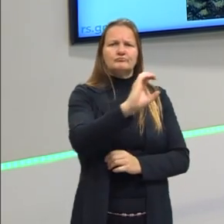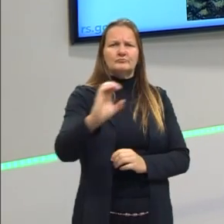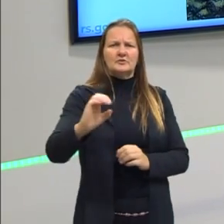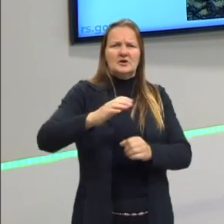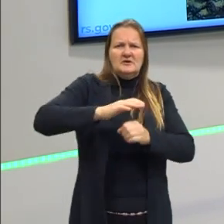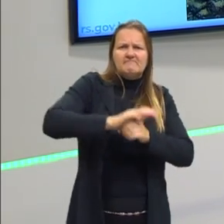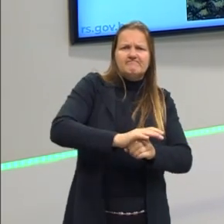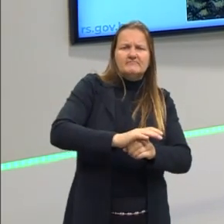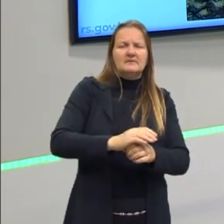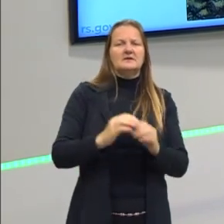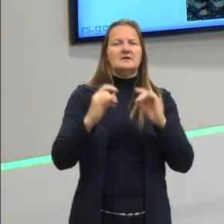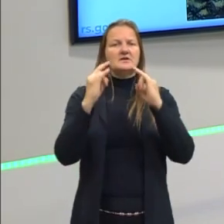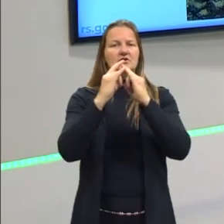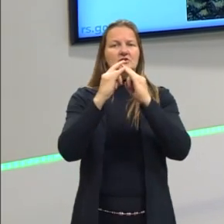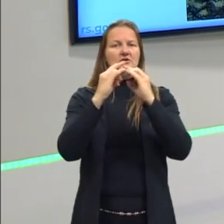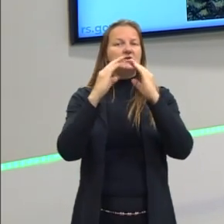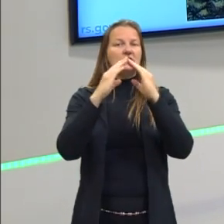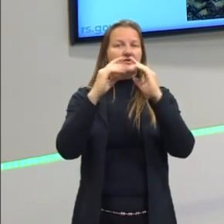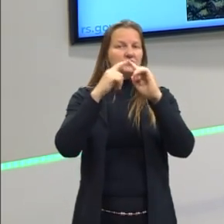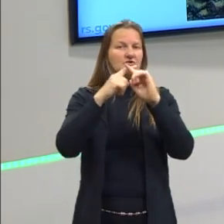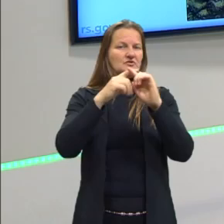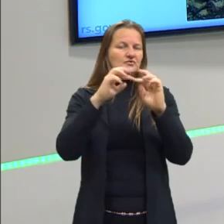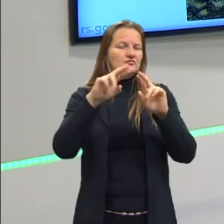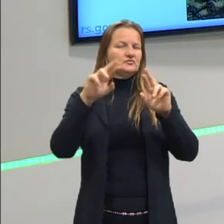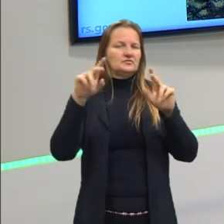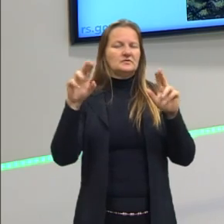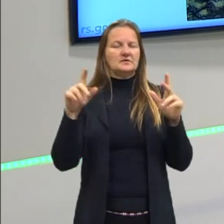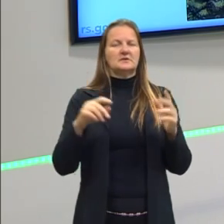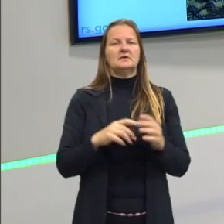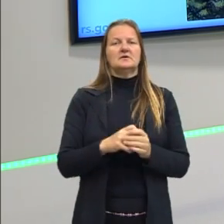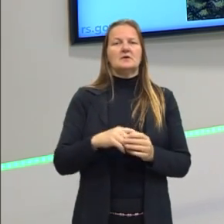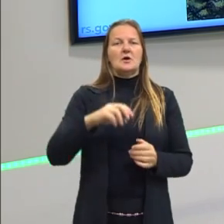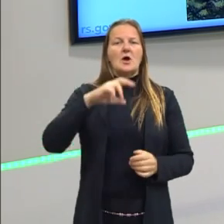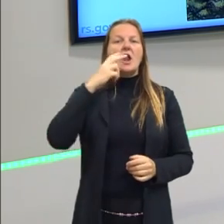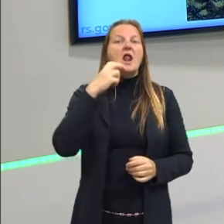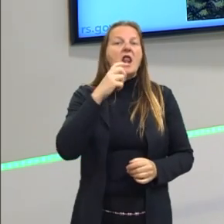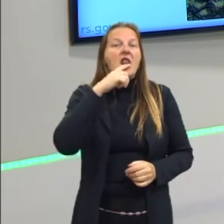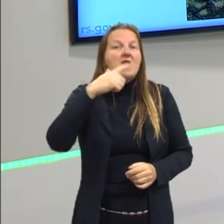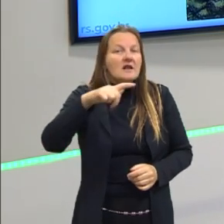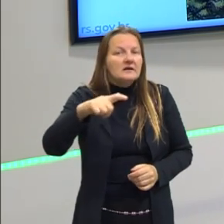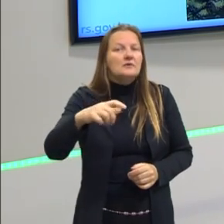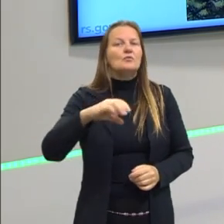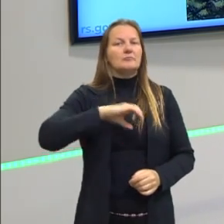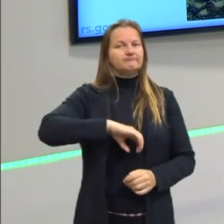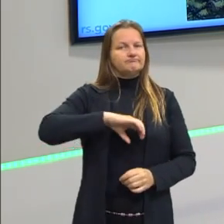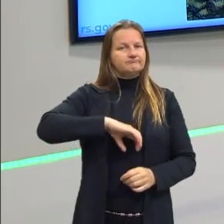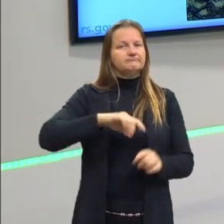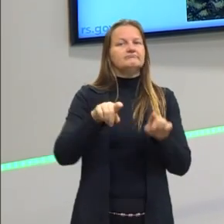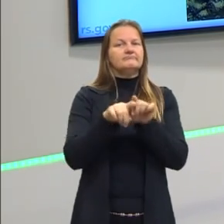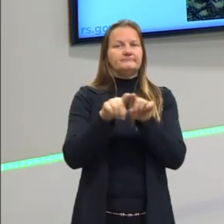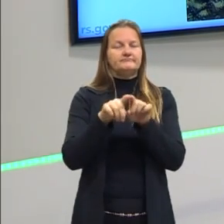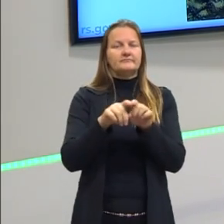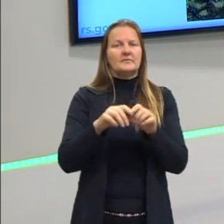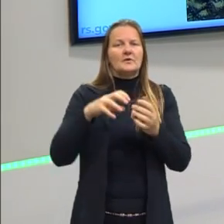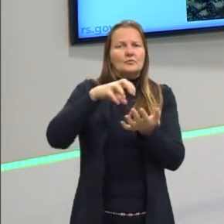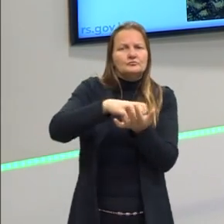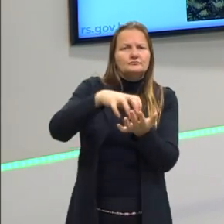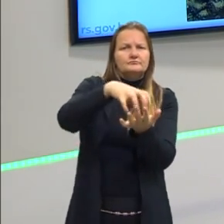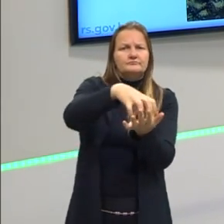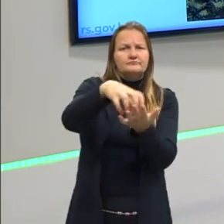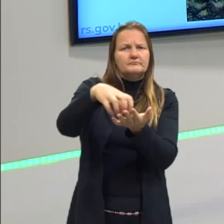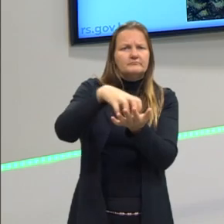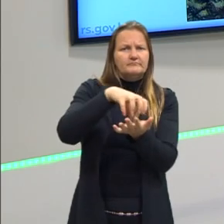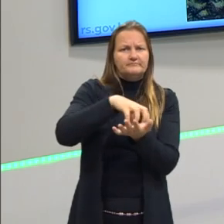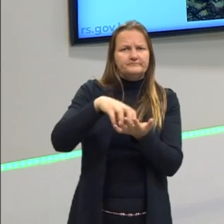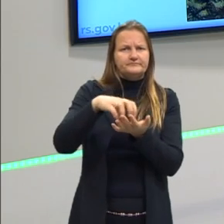exemplo, das instituições e dos costumes portugueses, da língua portuguesa. E essa colonização foi feita,